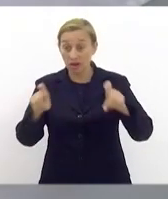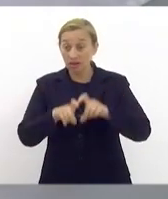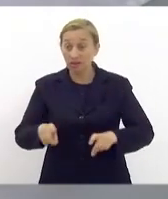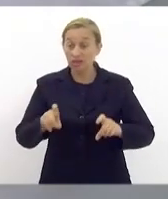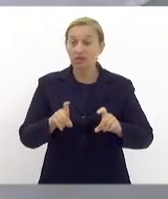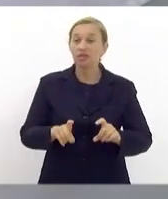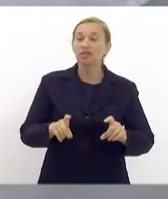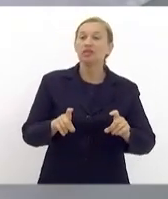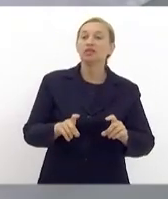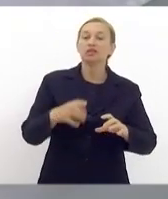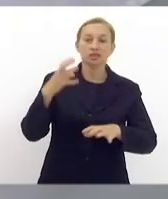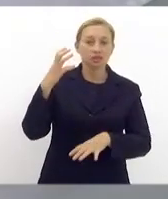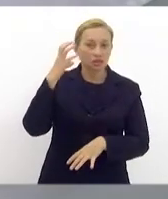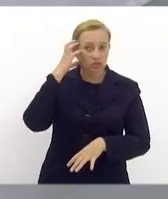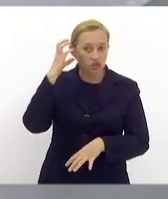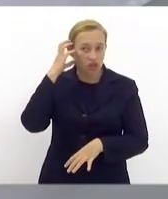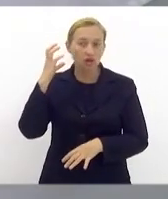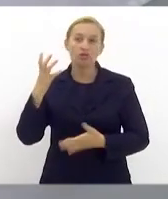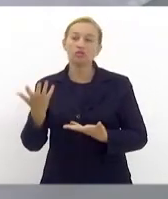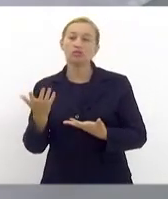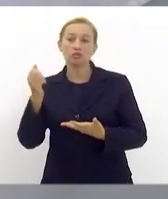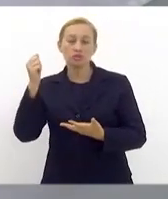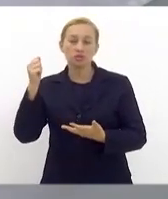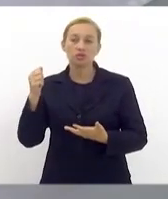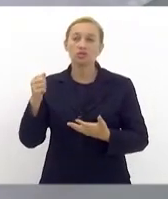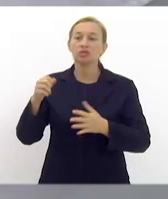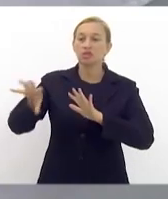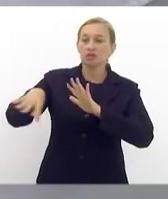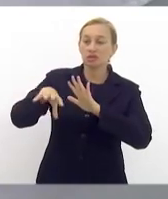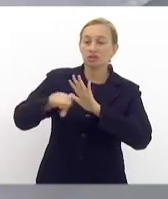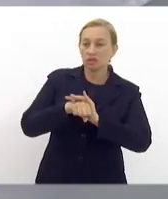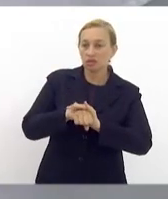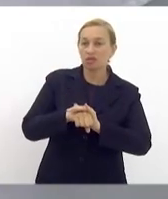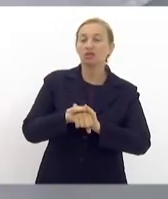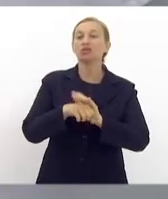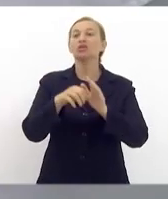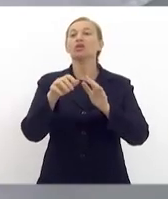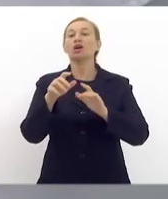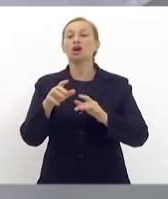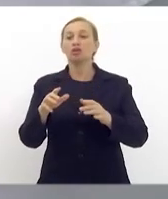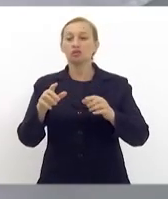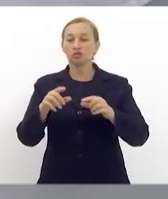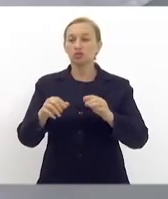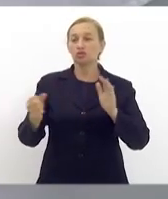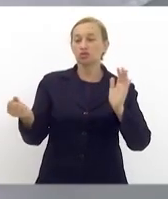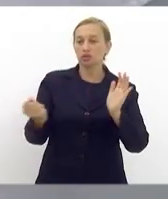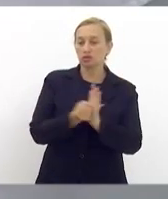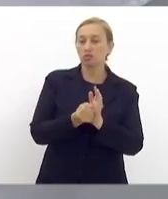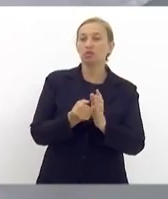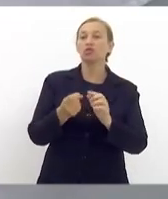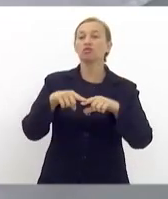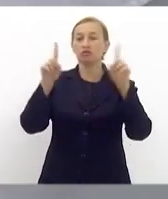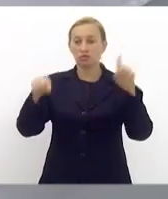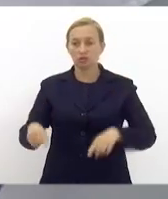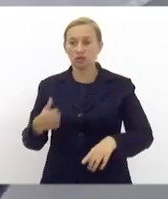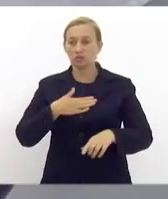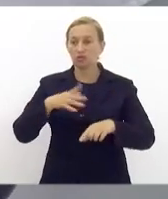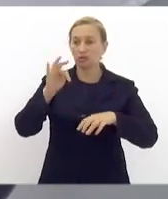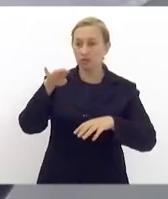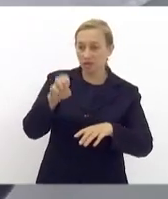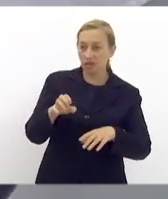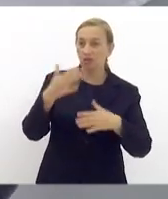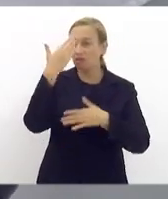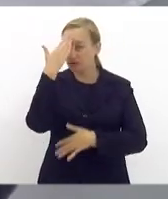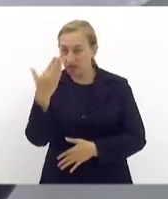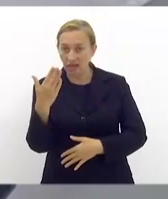Departamento de Áudio, Cerimonial, Patrimônio e também os funcionários do meu gabinete. Muito obrigado.